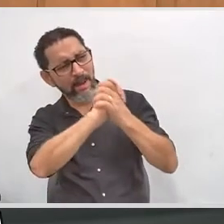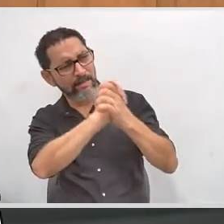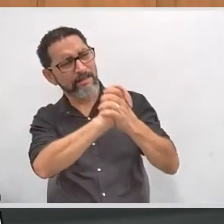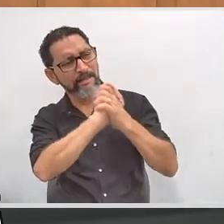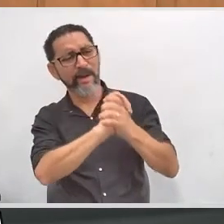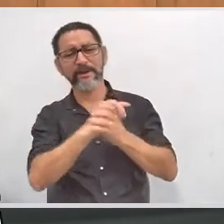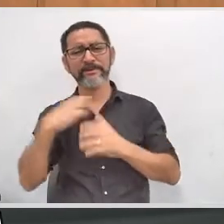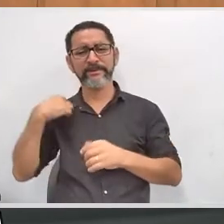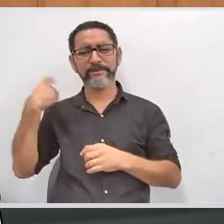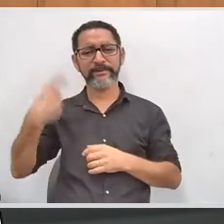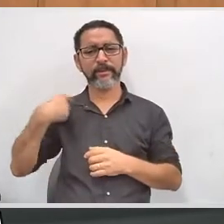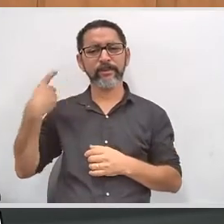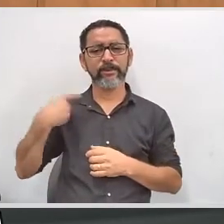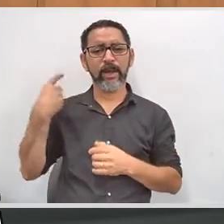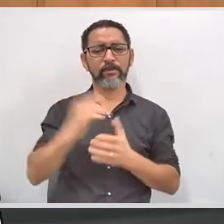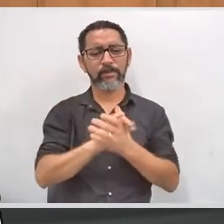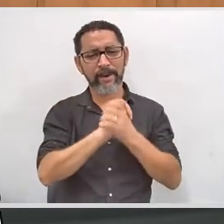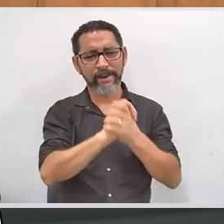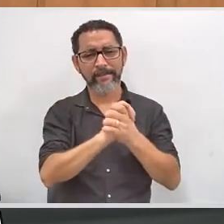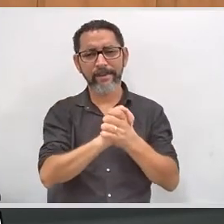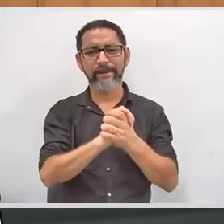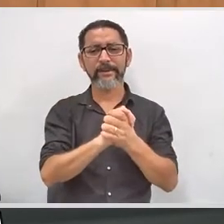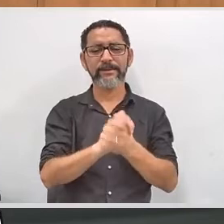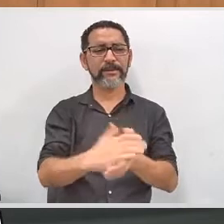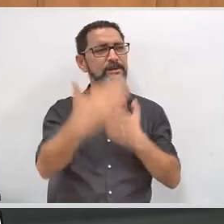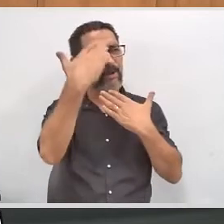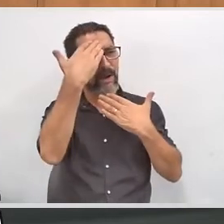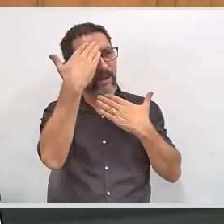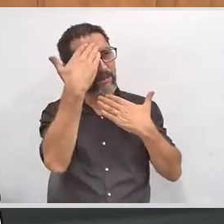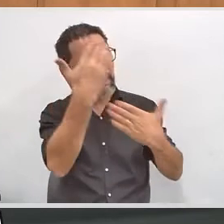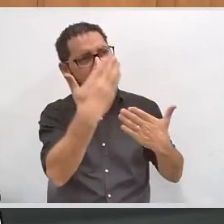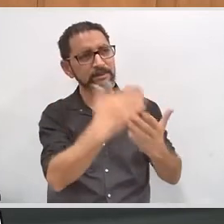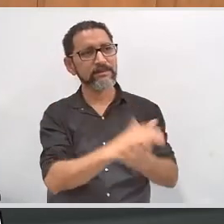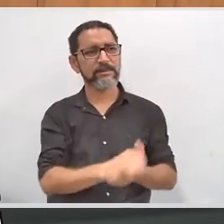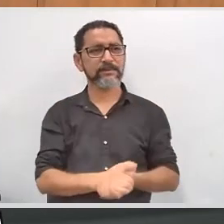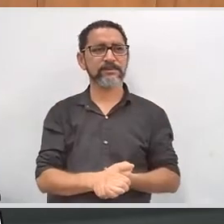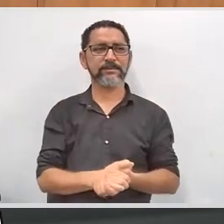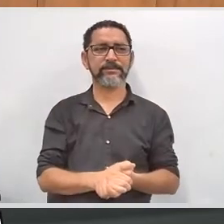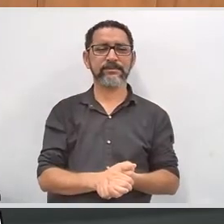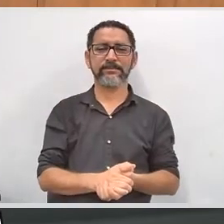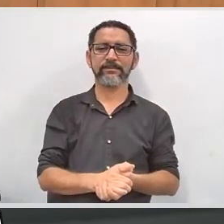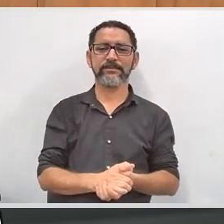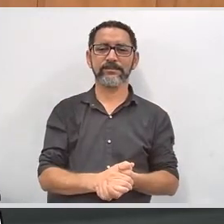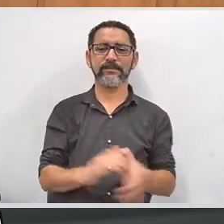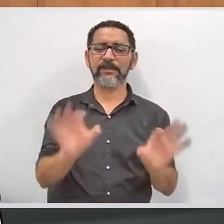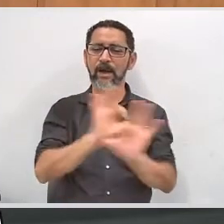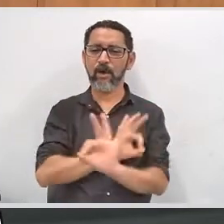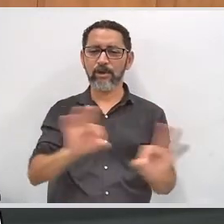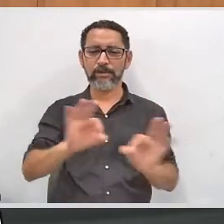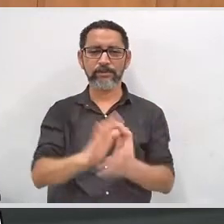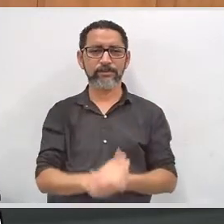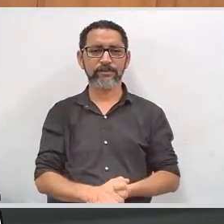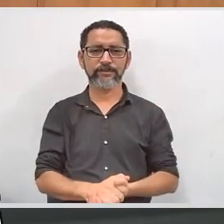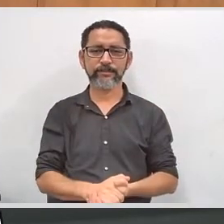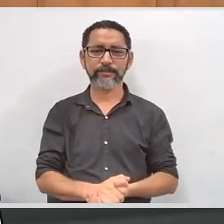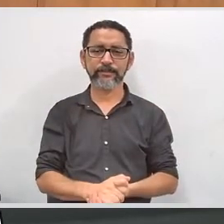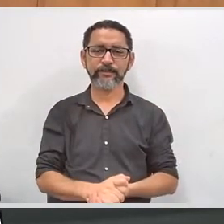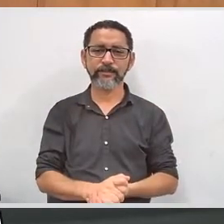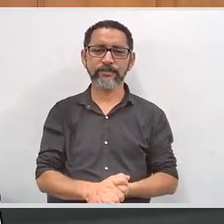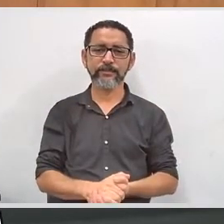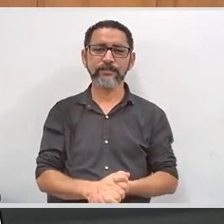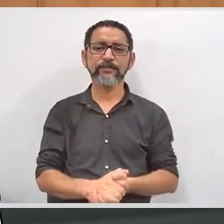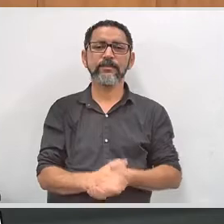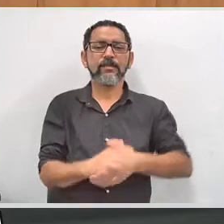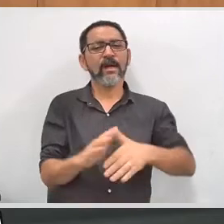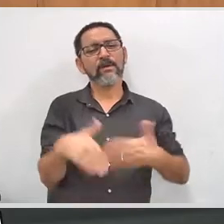aqui, todos os membros da comissão agradecem, senhor, está ótimo, muito obrigado. A gente que